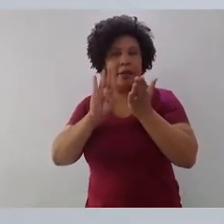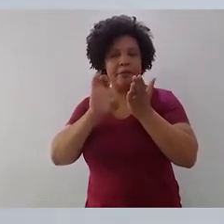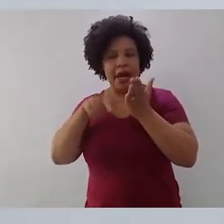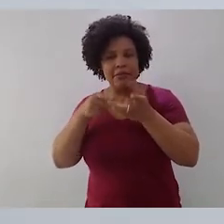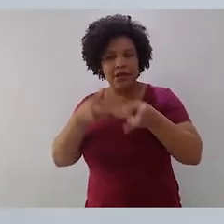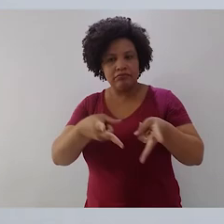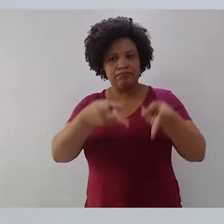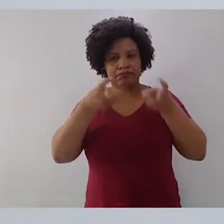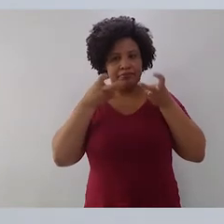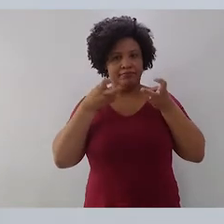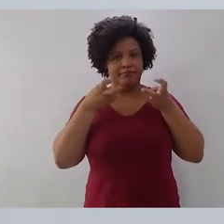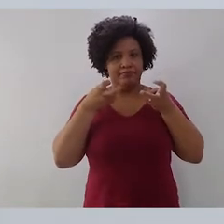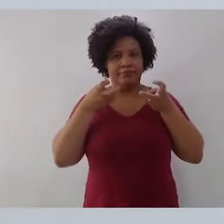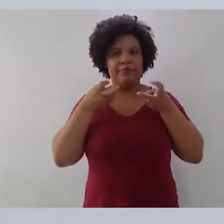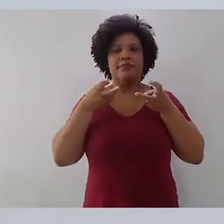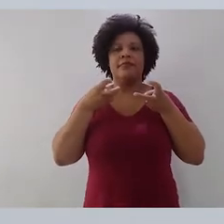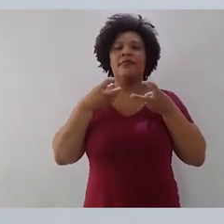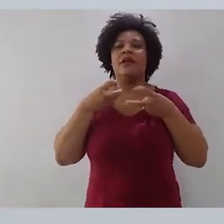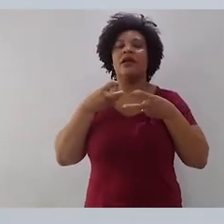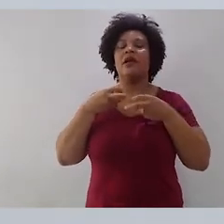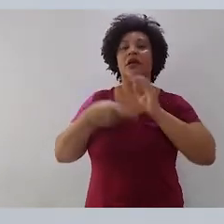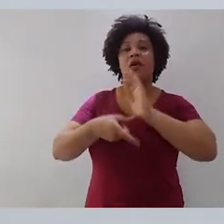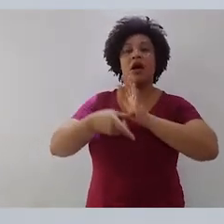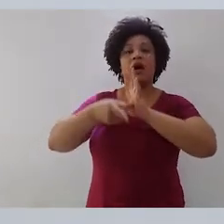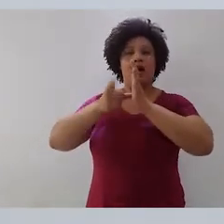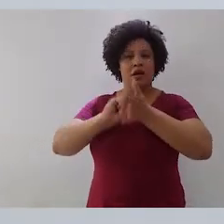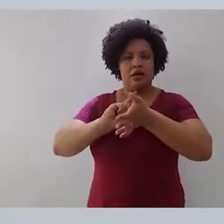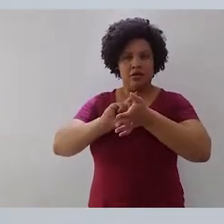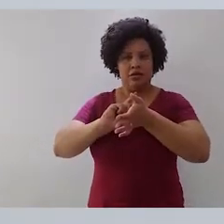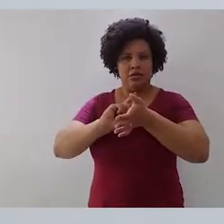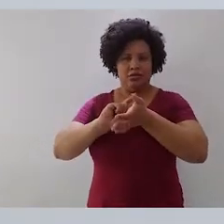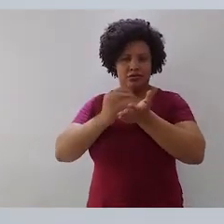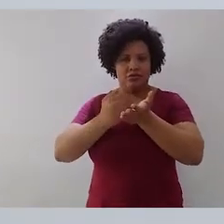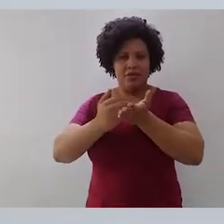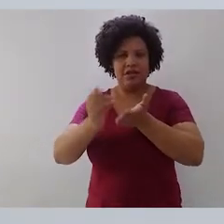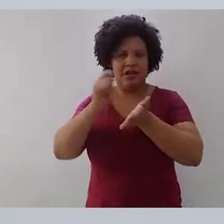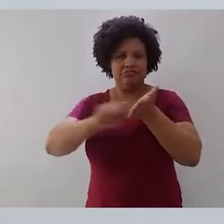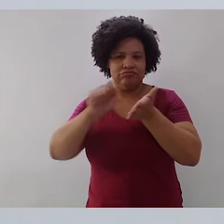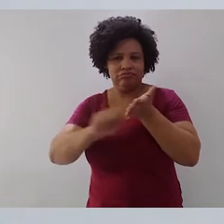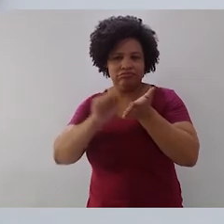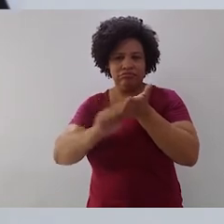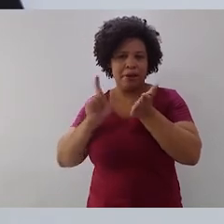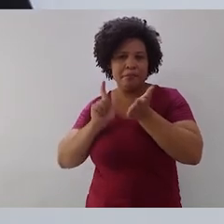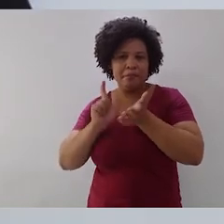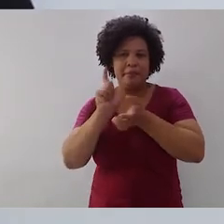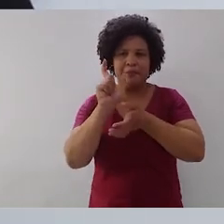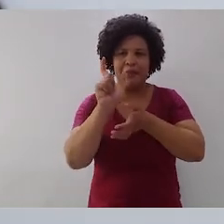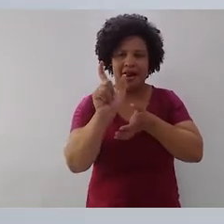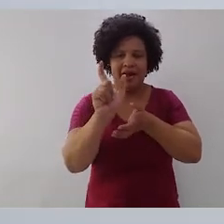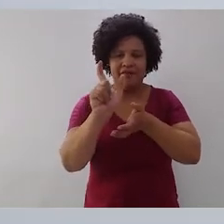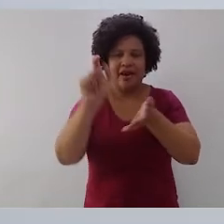não resolve. antes de eu colocar a palavra no papel,